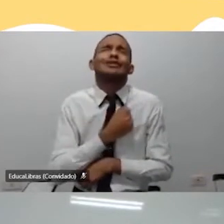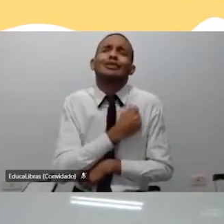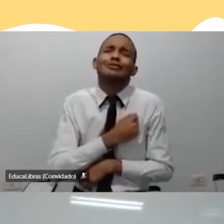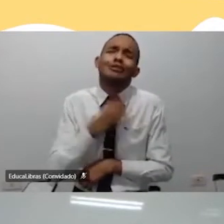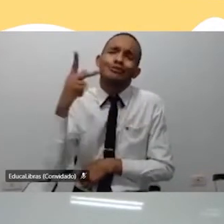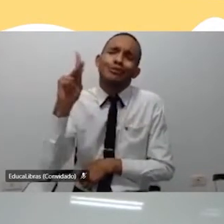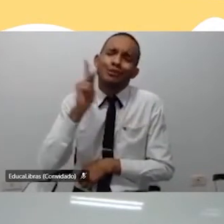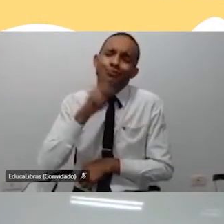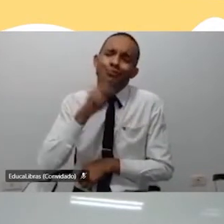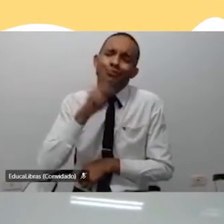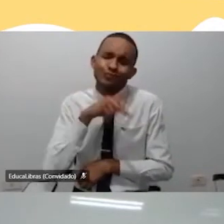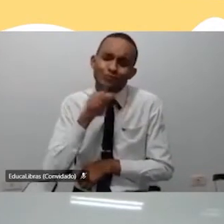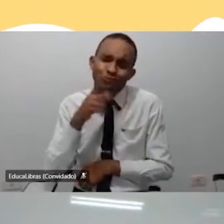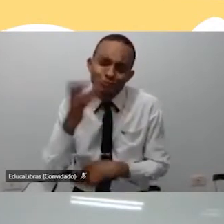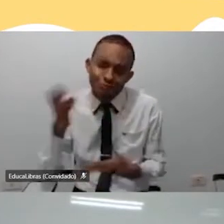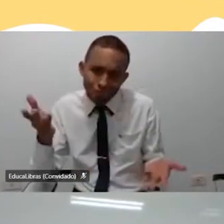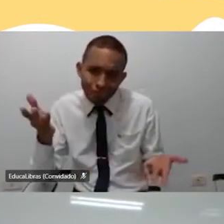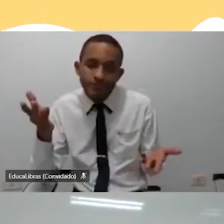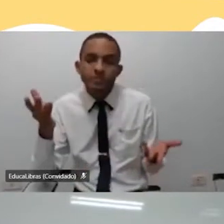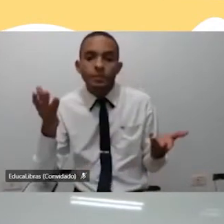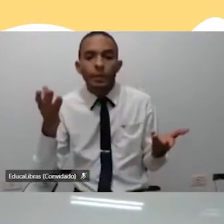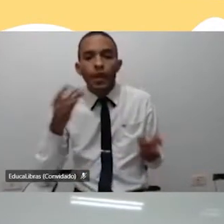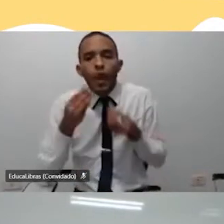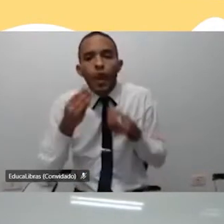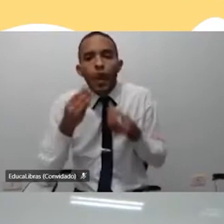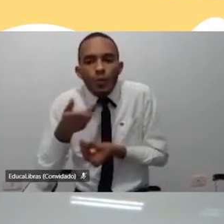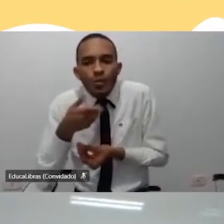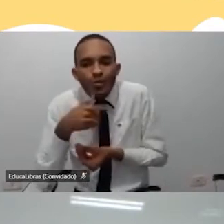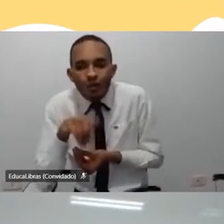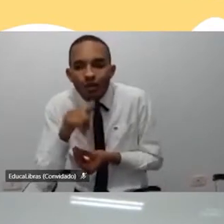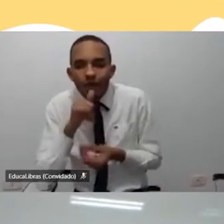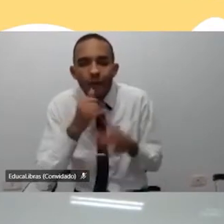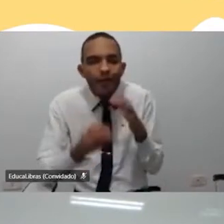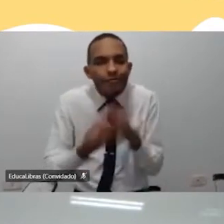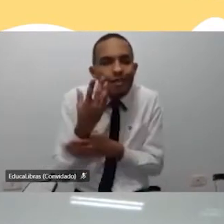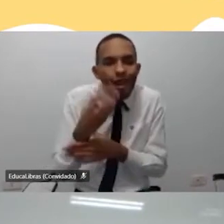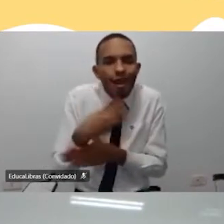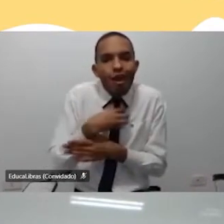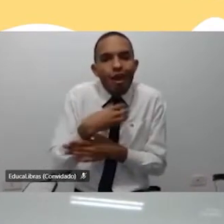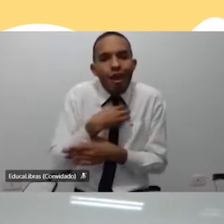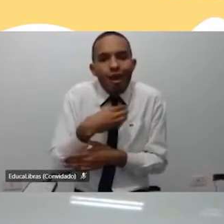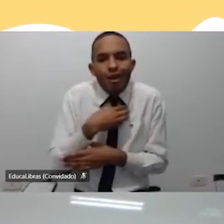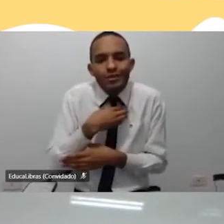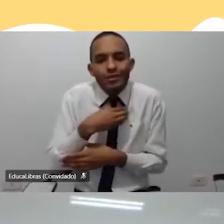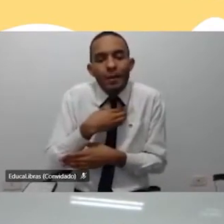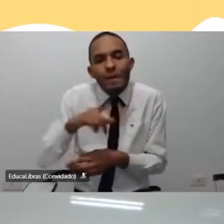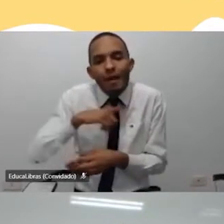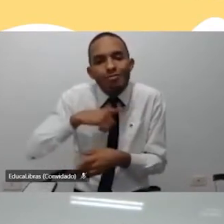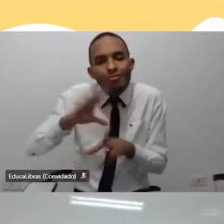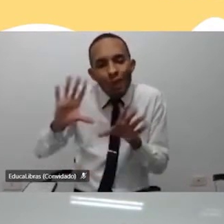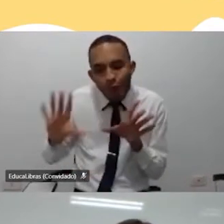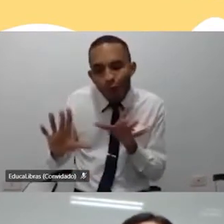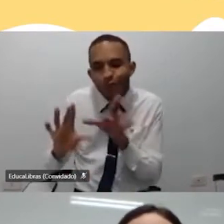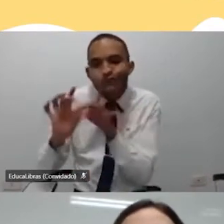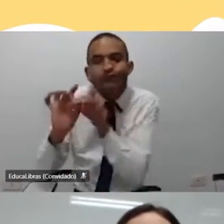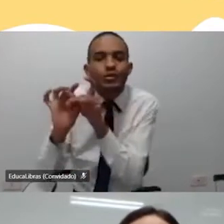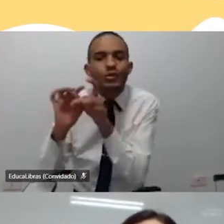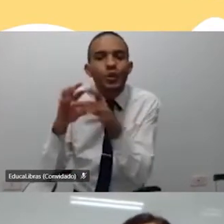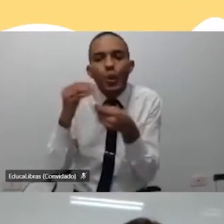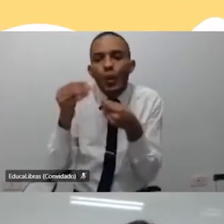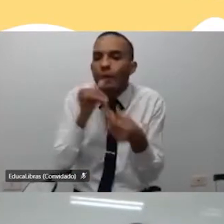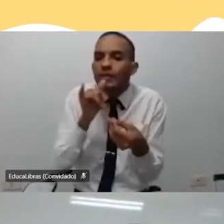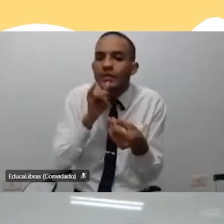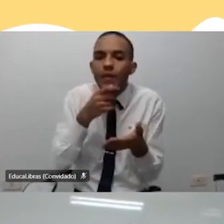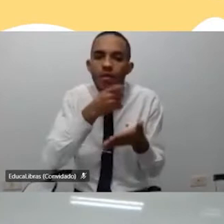professora. Então, como é que a gente vai criar forma de manter o vínculo? Dá para eu escrever um